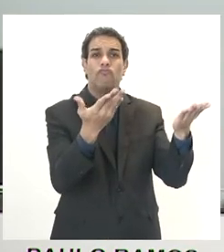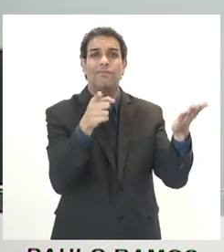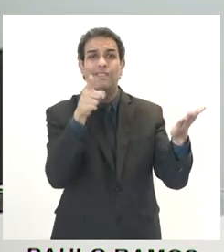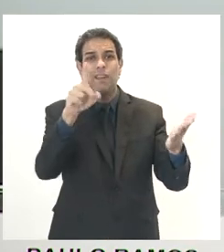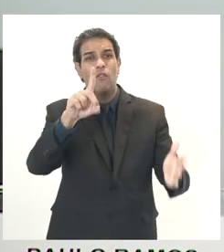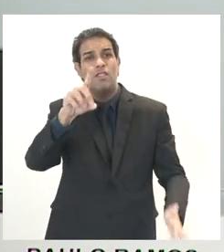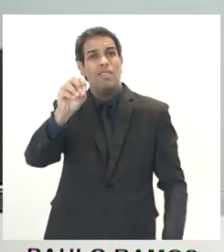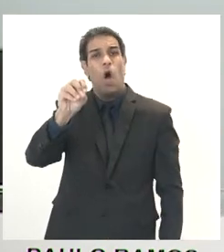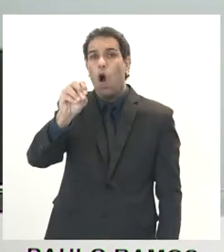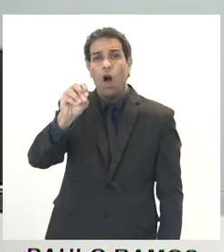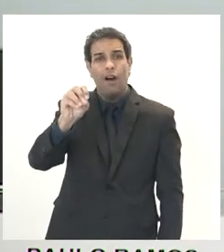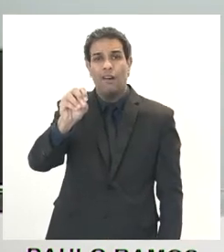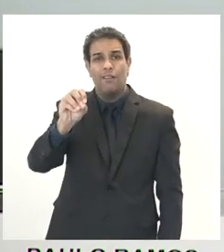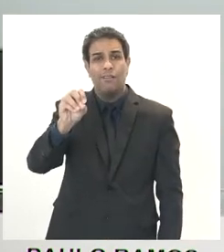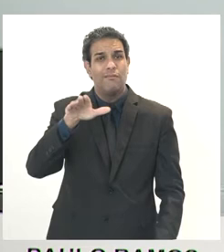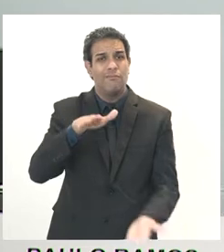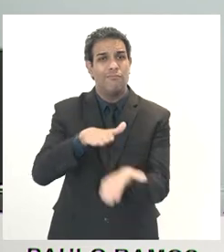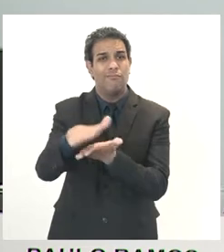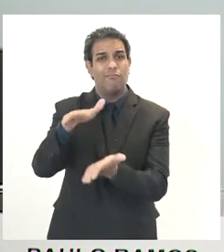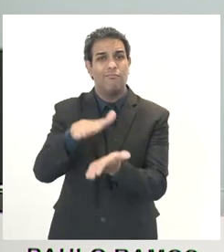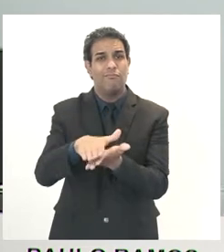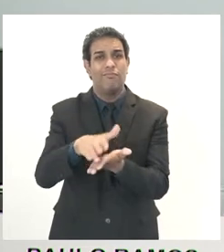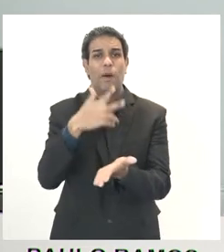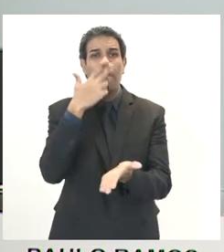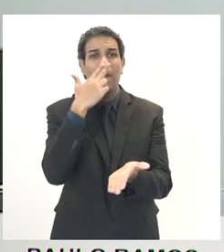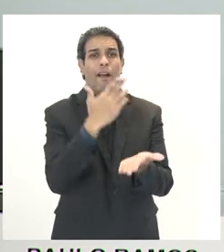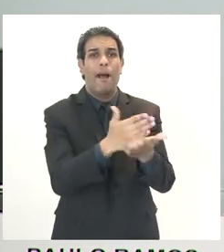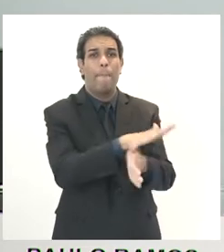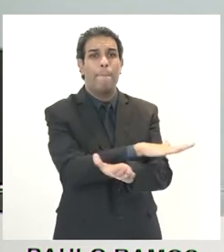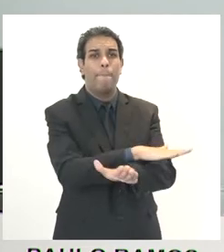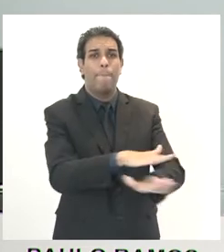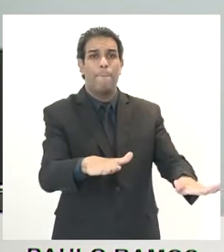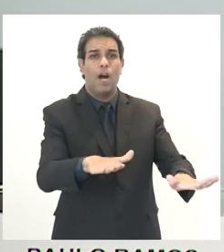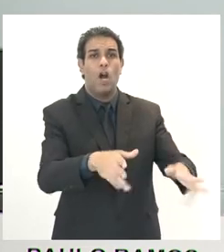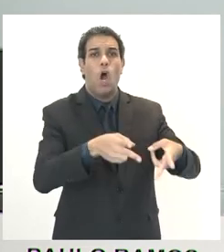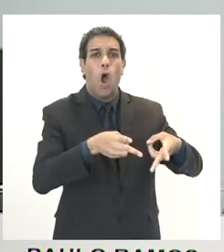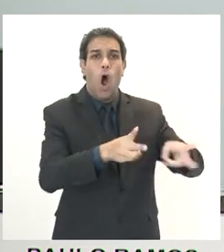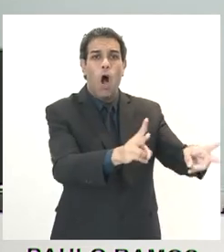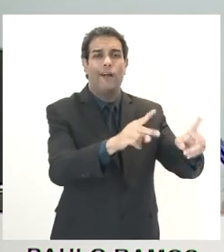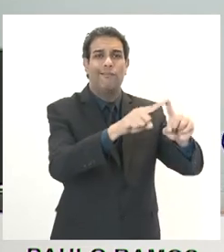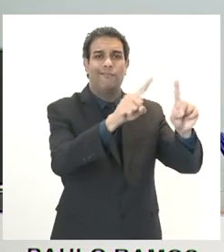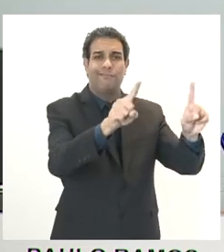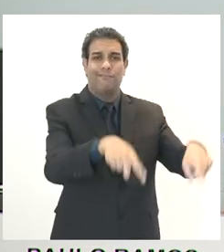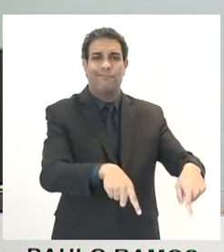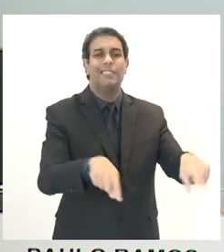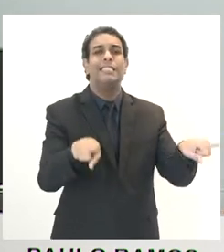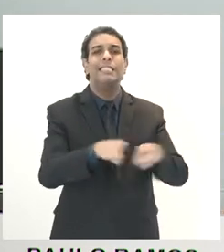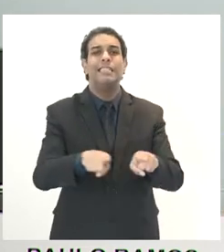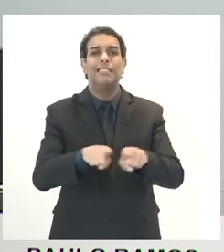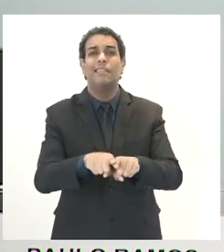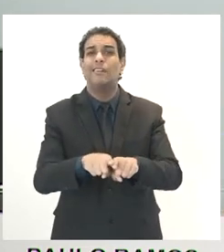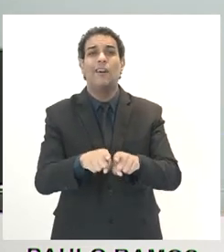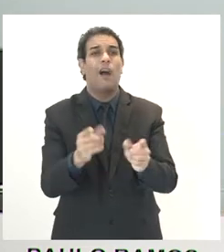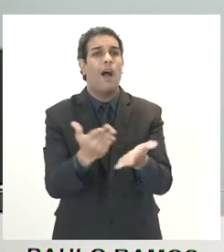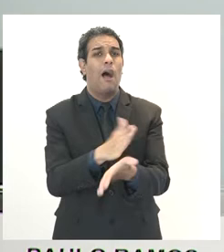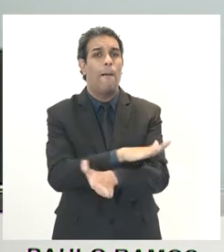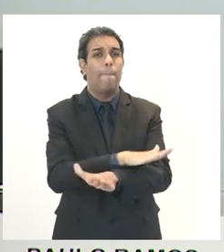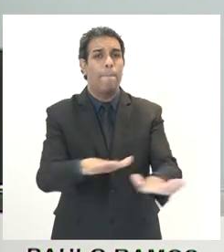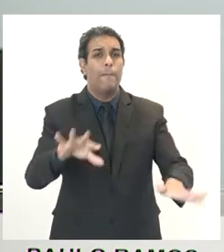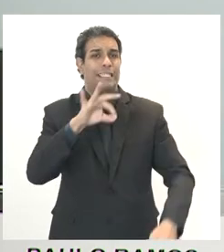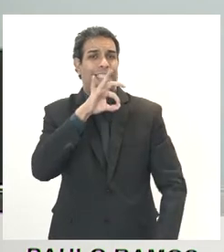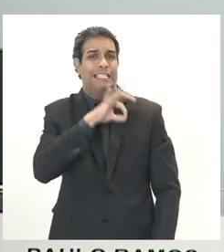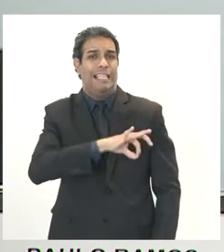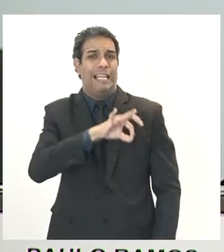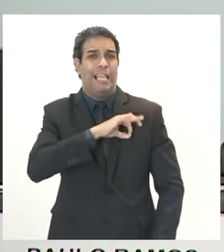oficial. Eles querem acabar com a estabilidade. Por outro lado, também querem acabar com os planos de carros, carreiras e